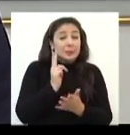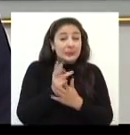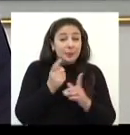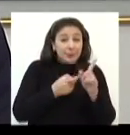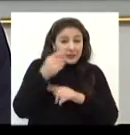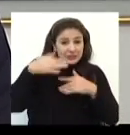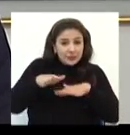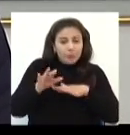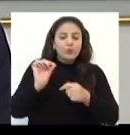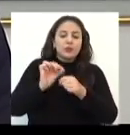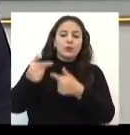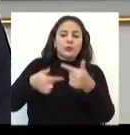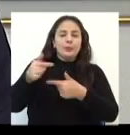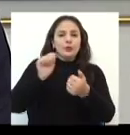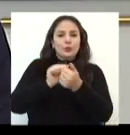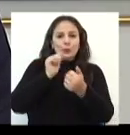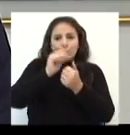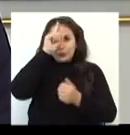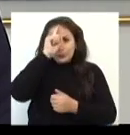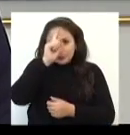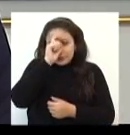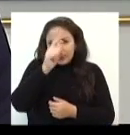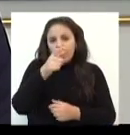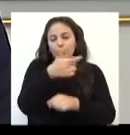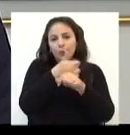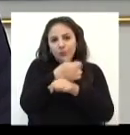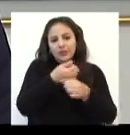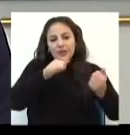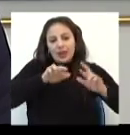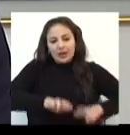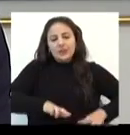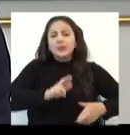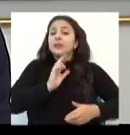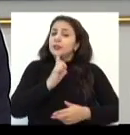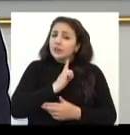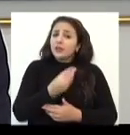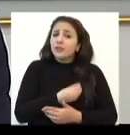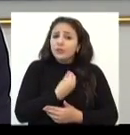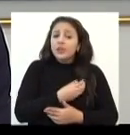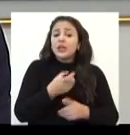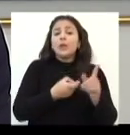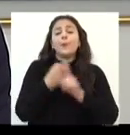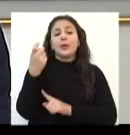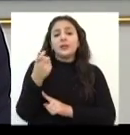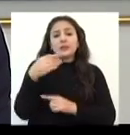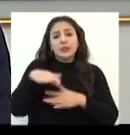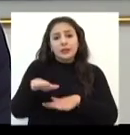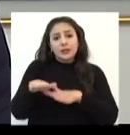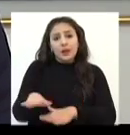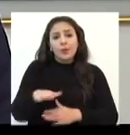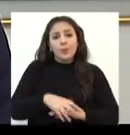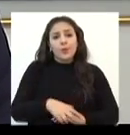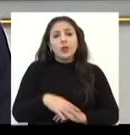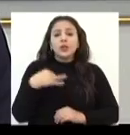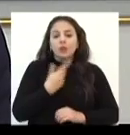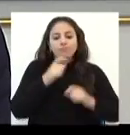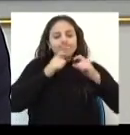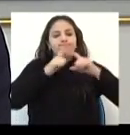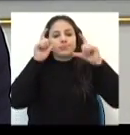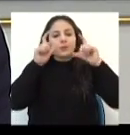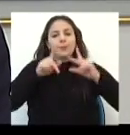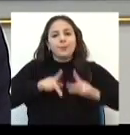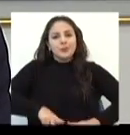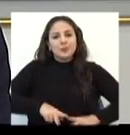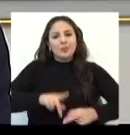trabalho, junto com os hospitais, com os profissionais, de que existe esse mês, e vamos despertar as pessoas